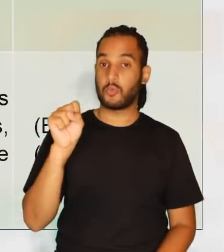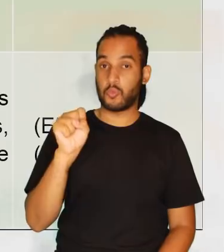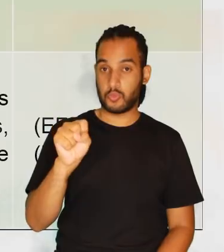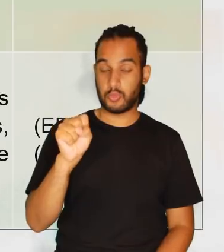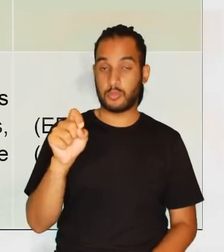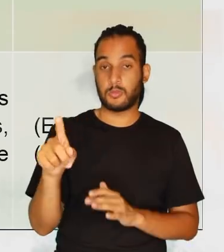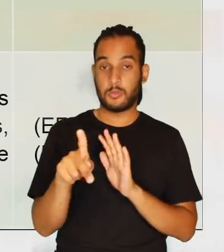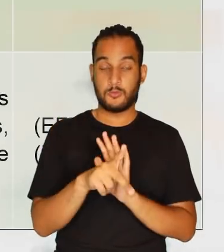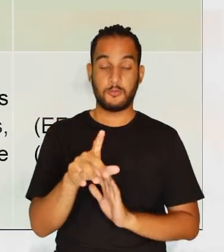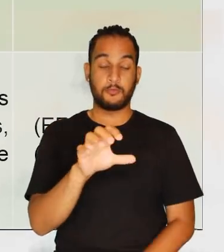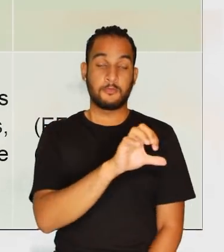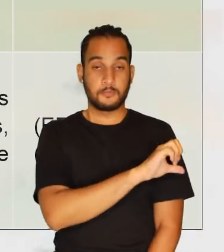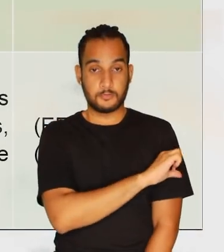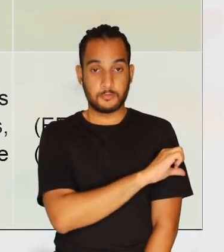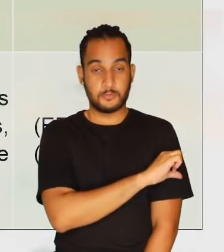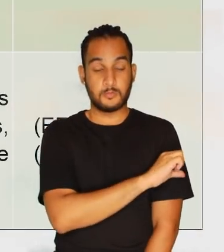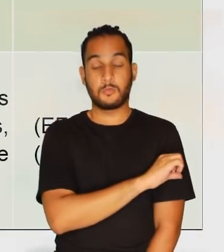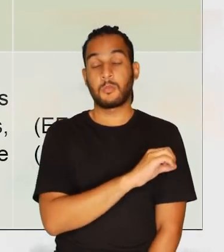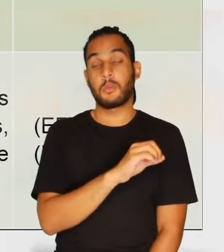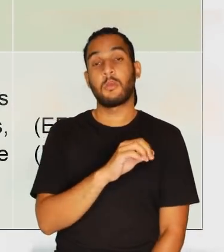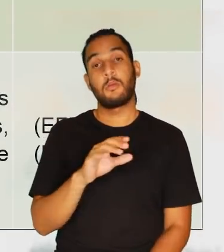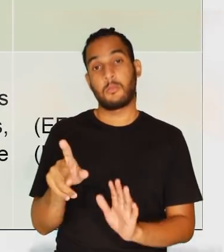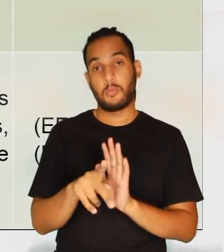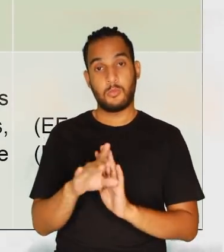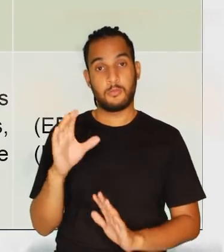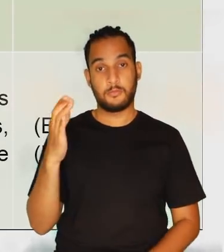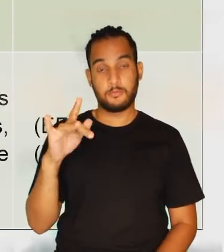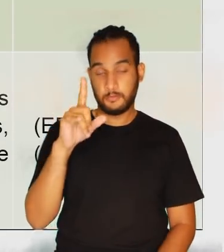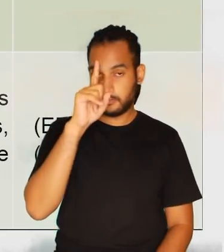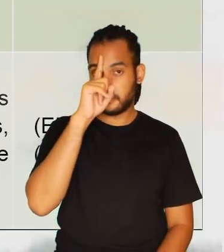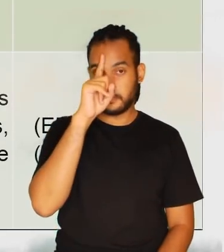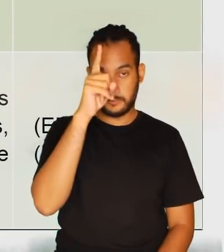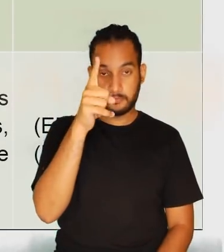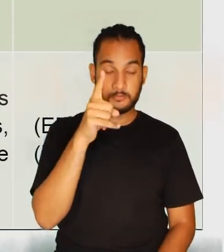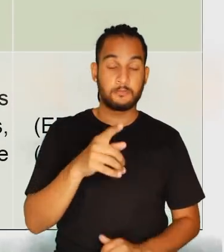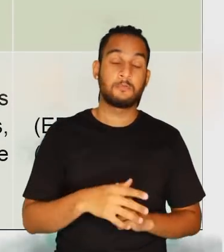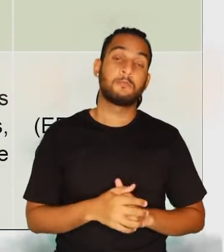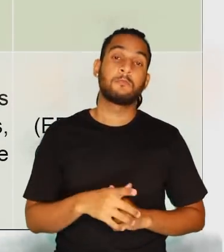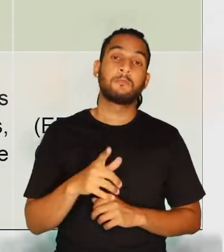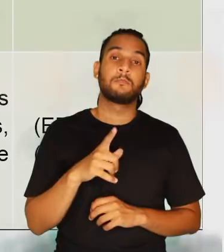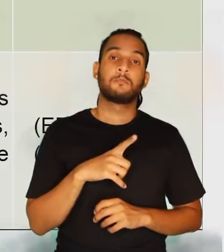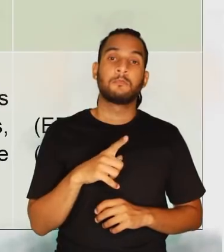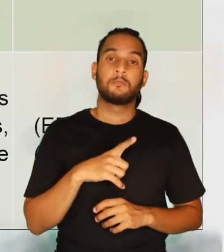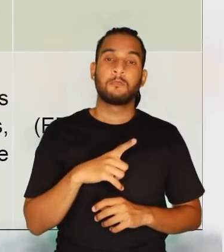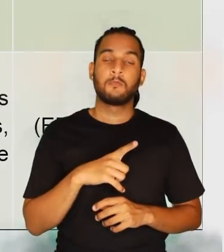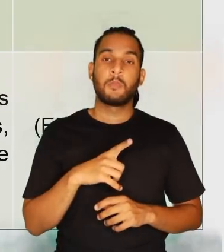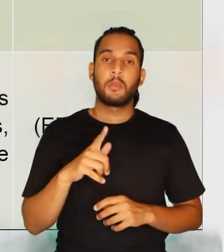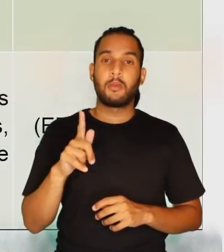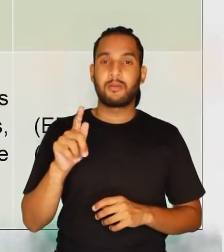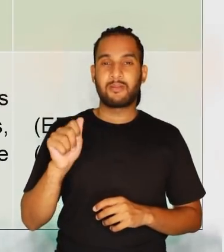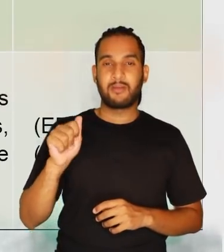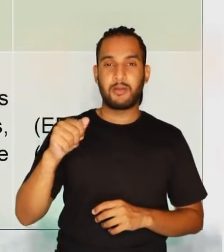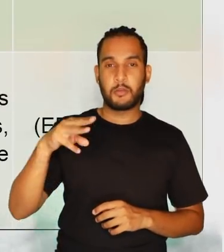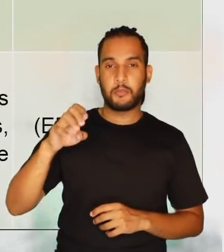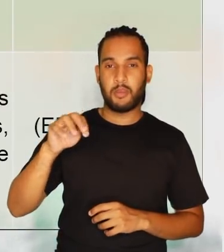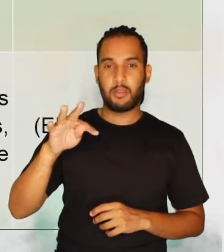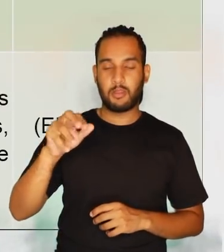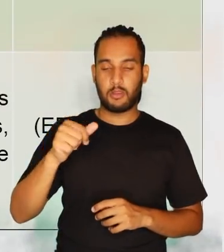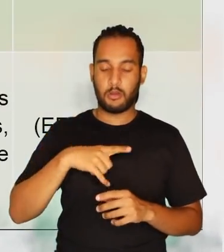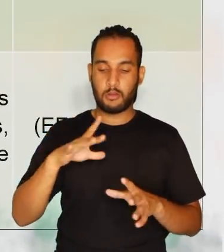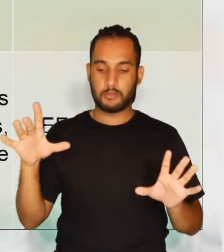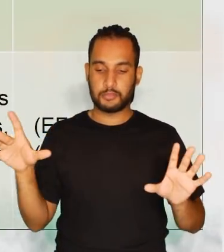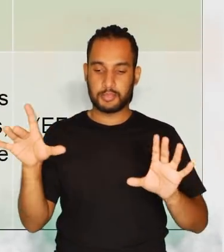habilidade oito do nono ano de ciências da natureza, associar os gametas à